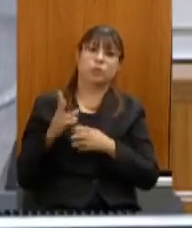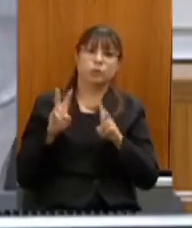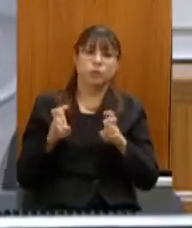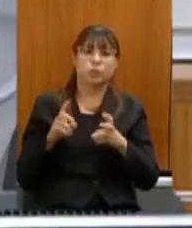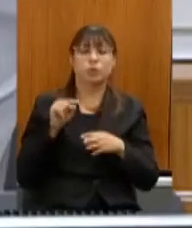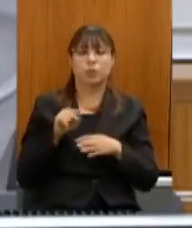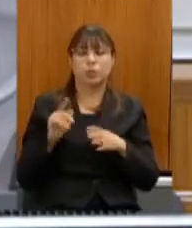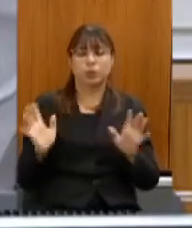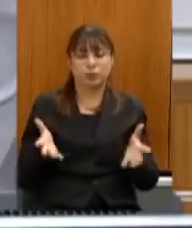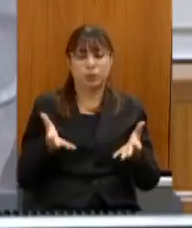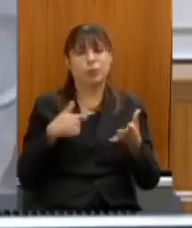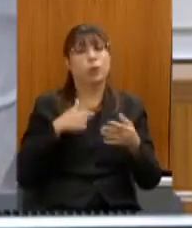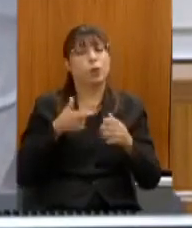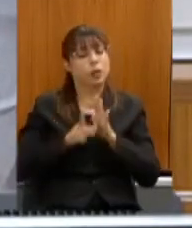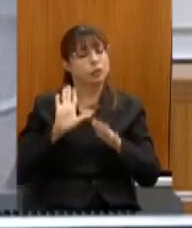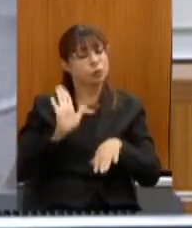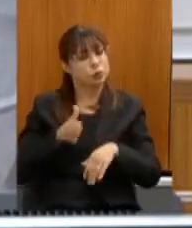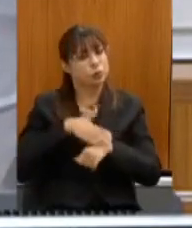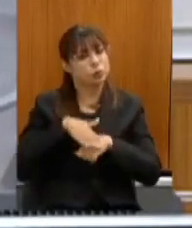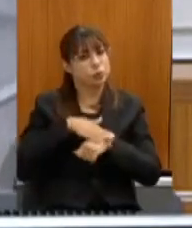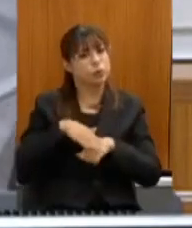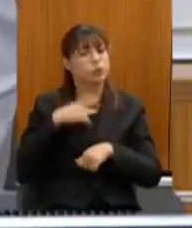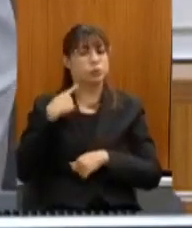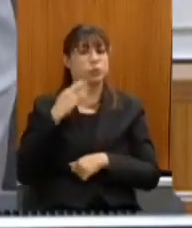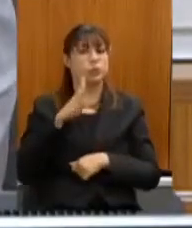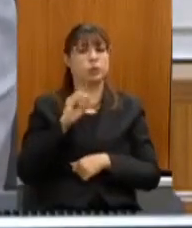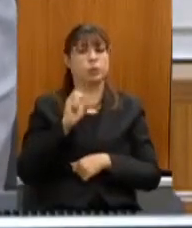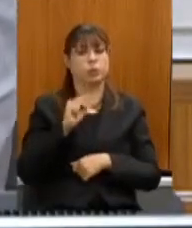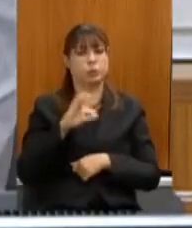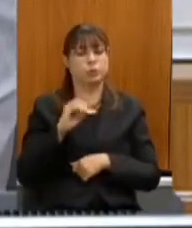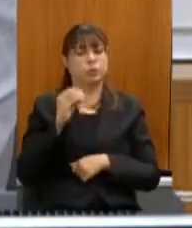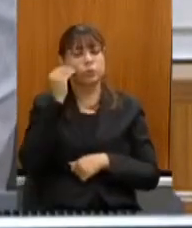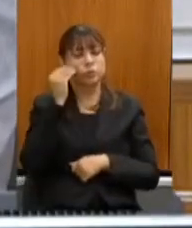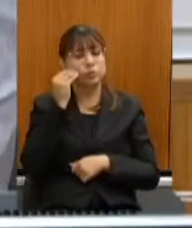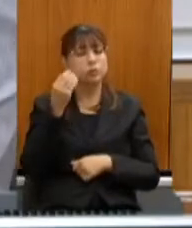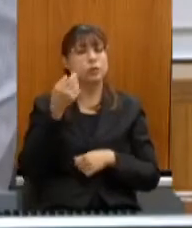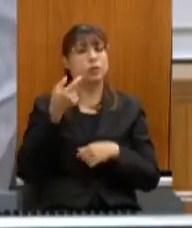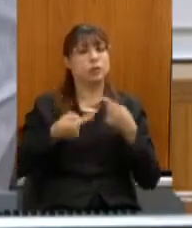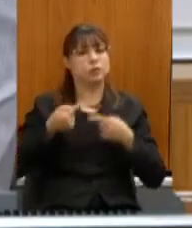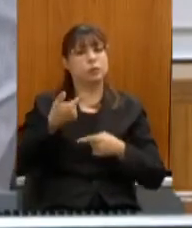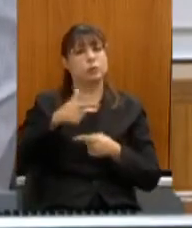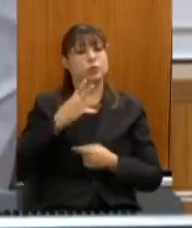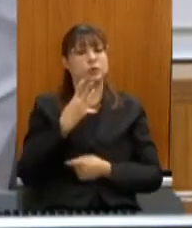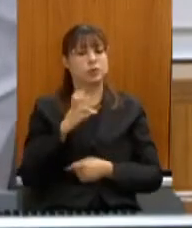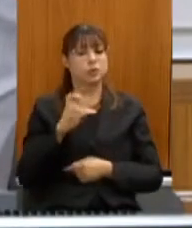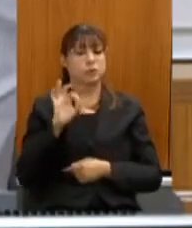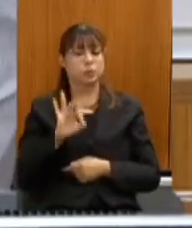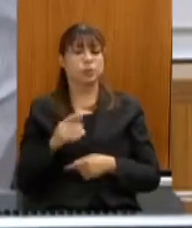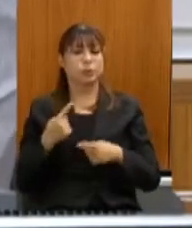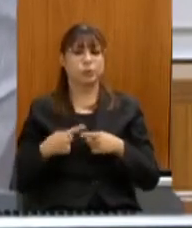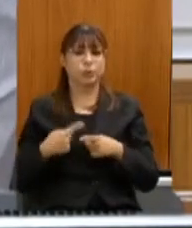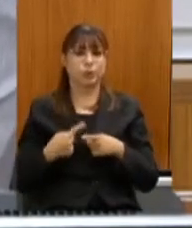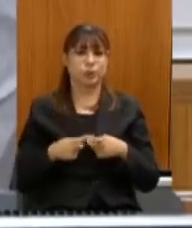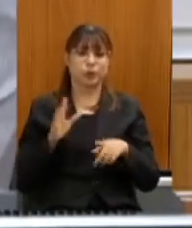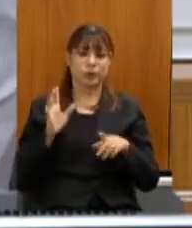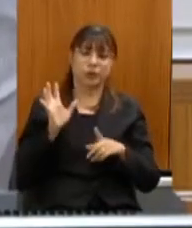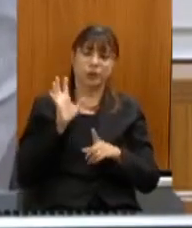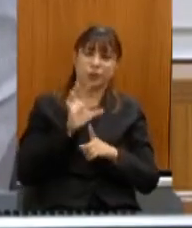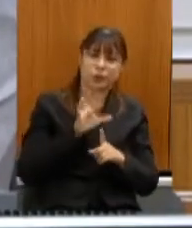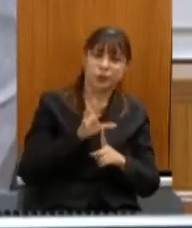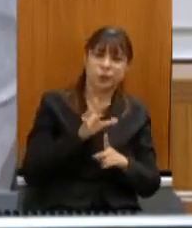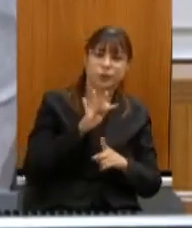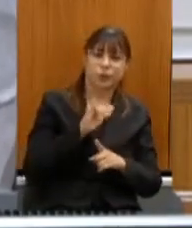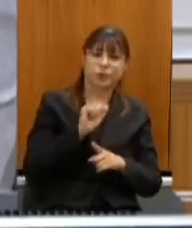eu já conversei isso com o deputado Bosco por exemplo debater novamente os 35% porque o incentivo fiscal morreu do